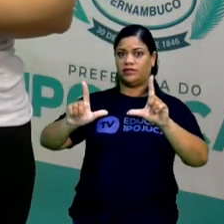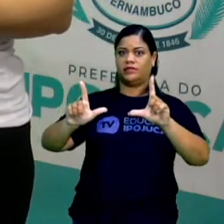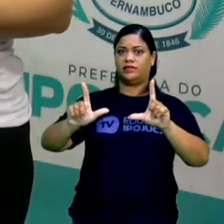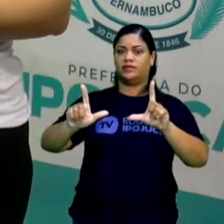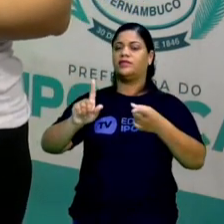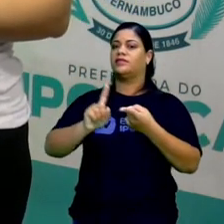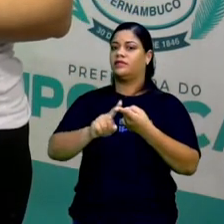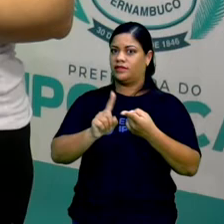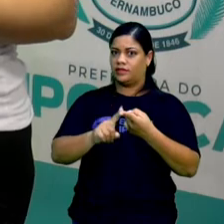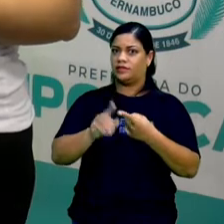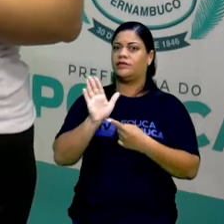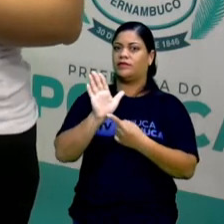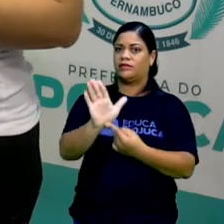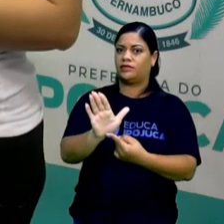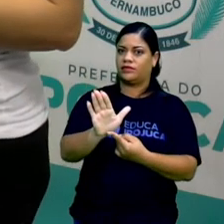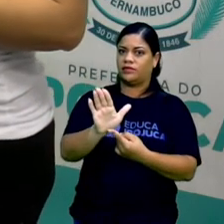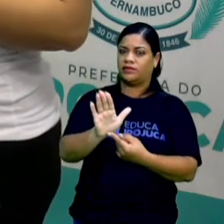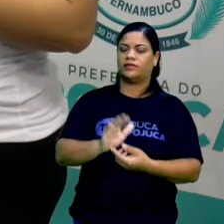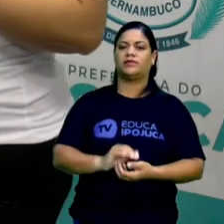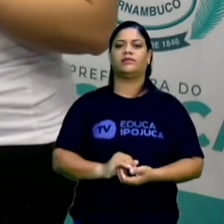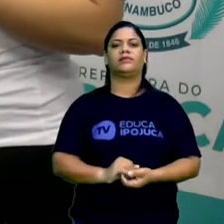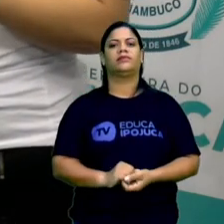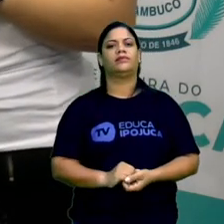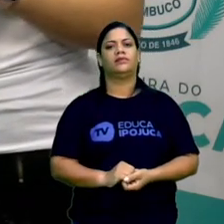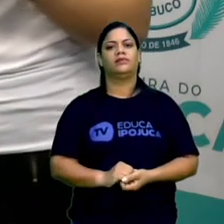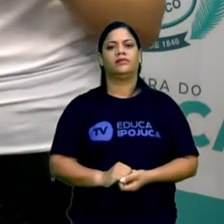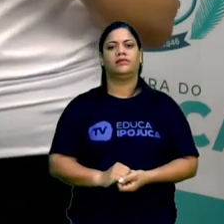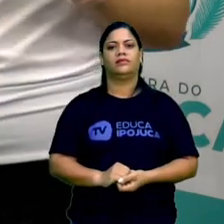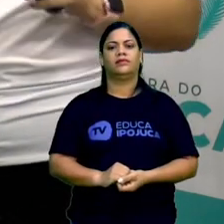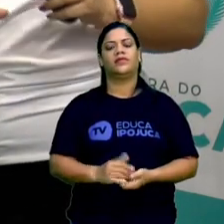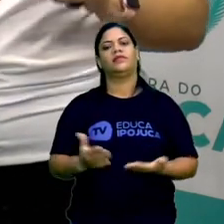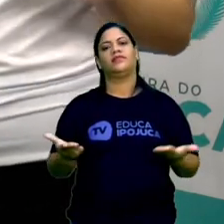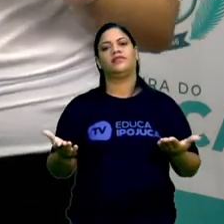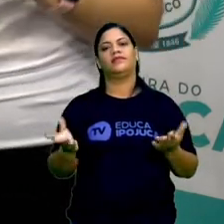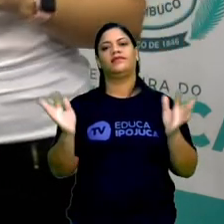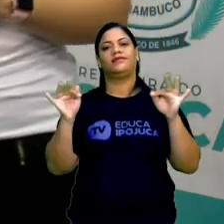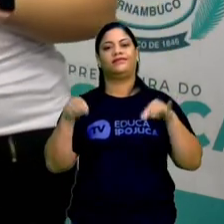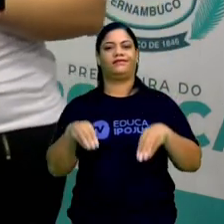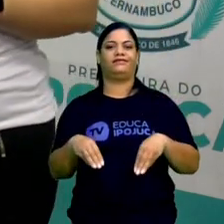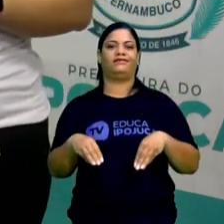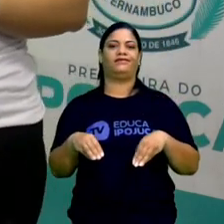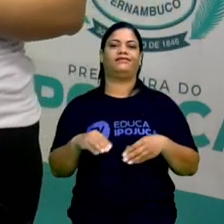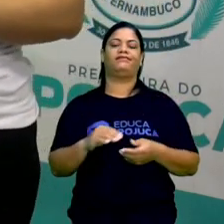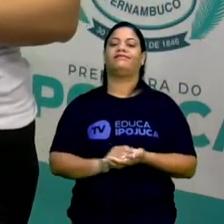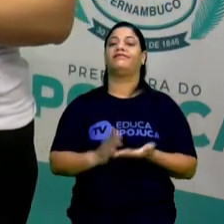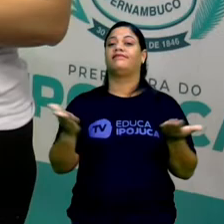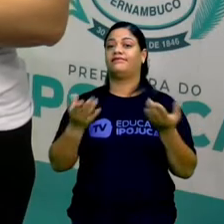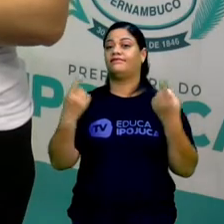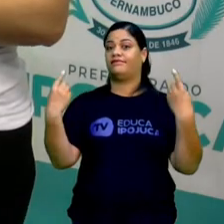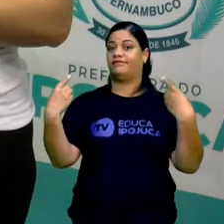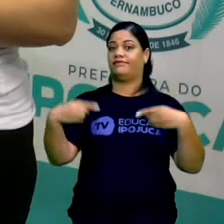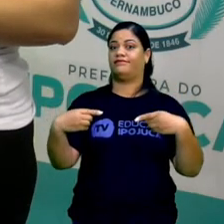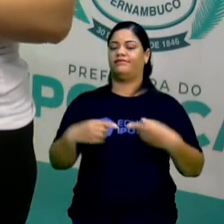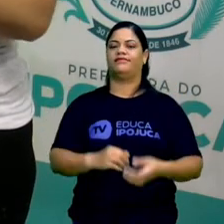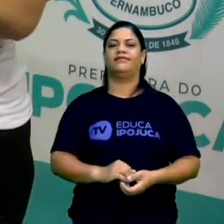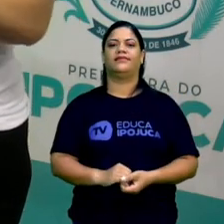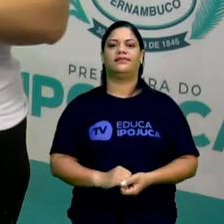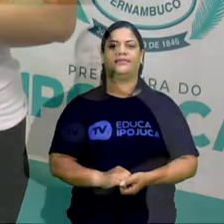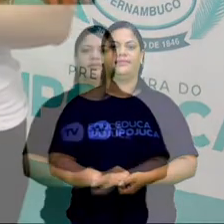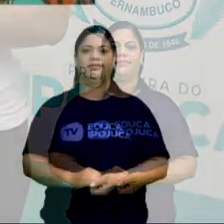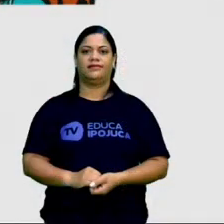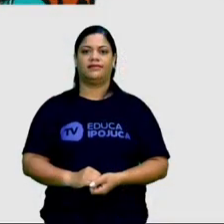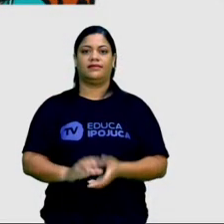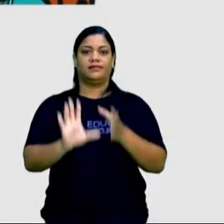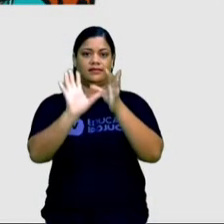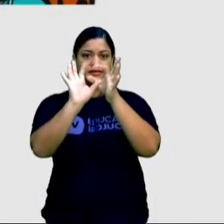publicou também esse fato? Ah, que pena. Chegamos à hora do nosso desafio. O